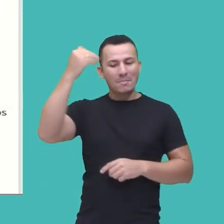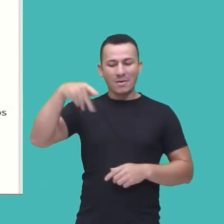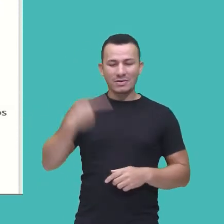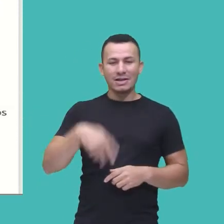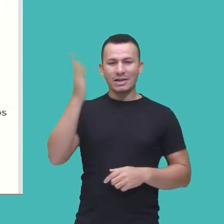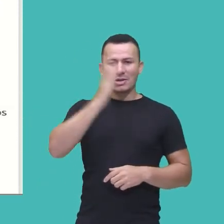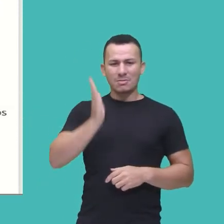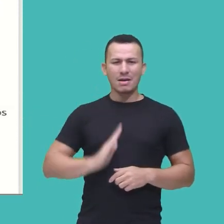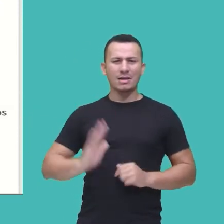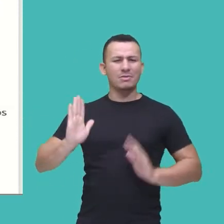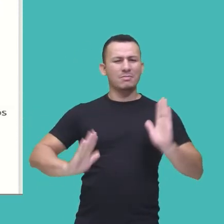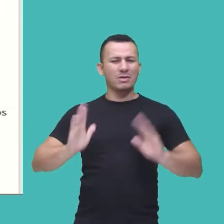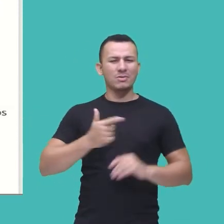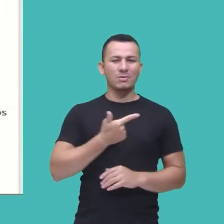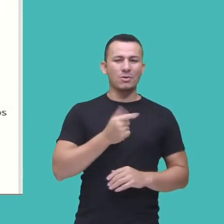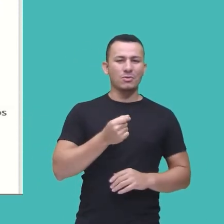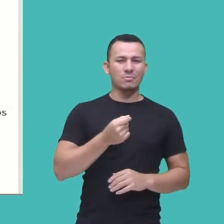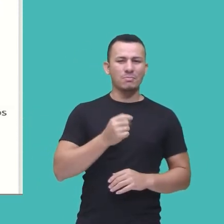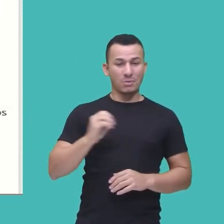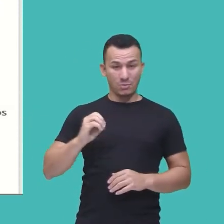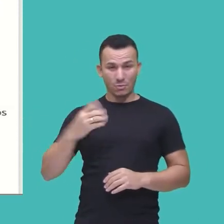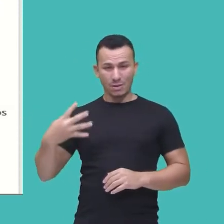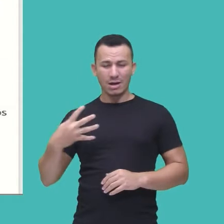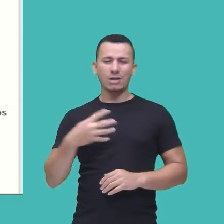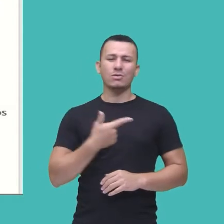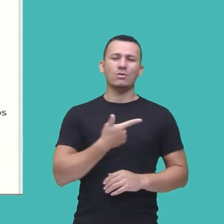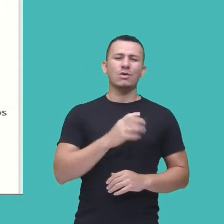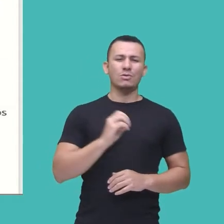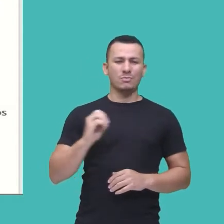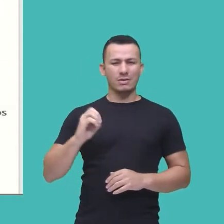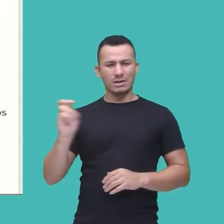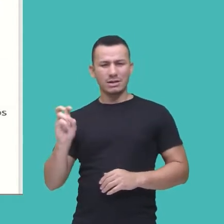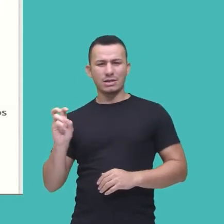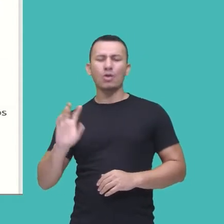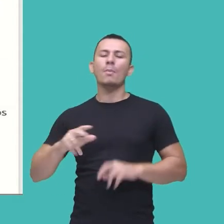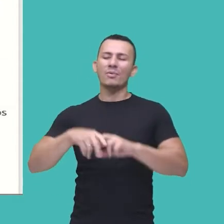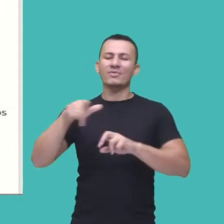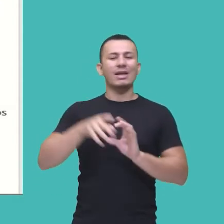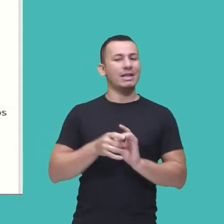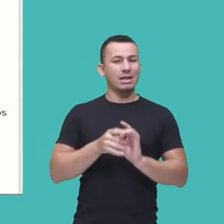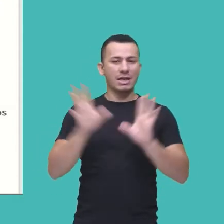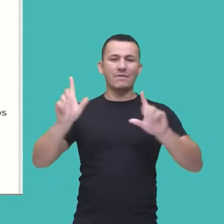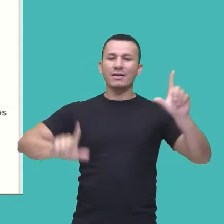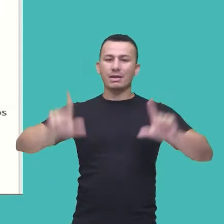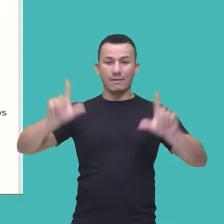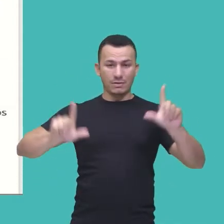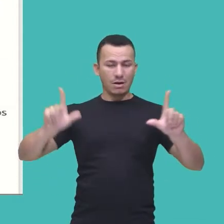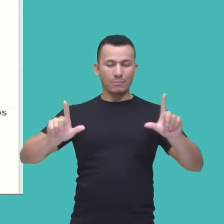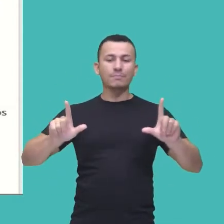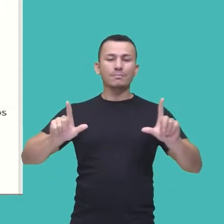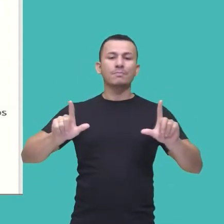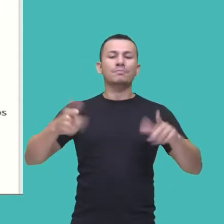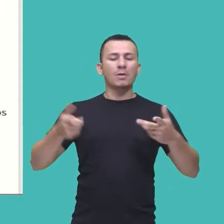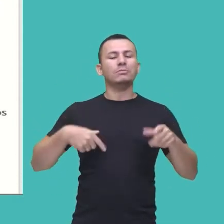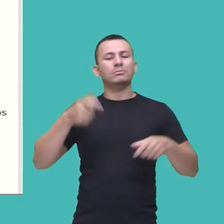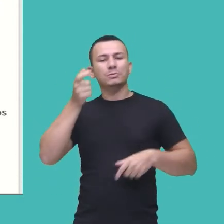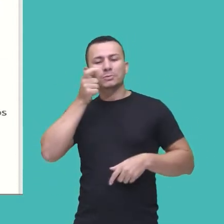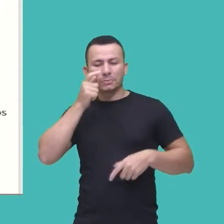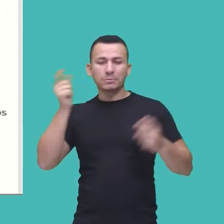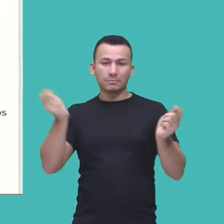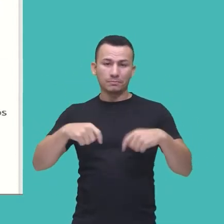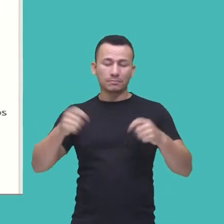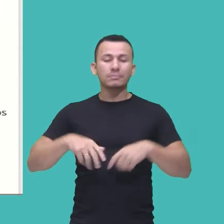meados de 2004, 2005, porque passou na TV aberta, não é, e aí a gente tem como enredo